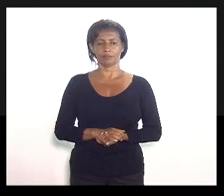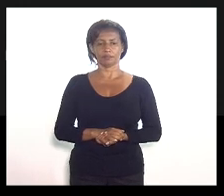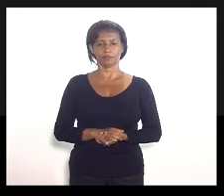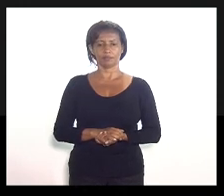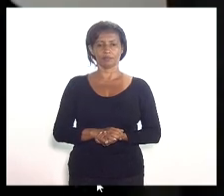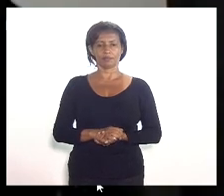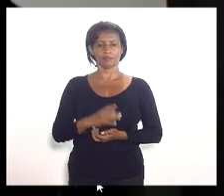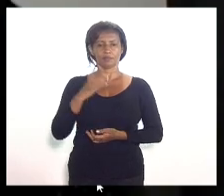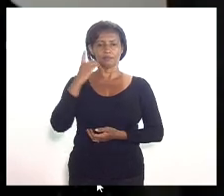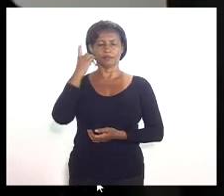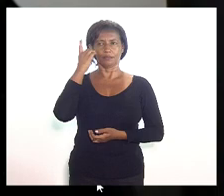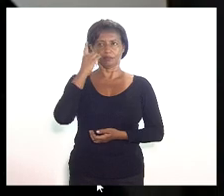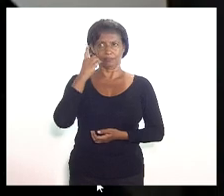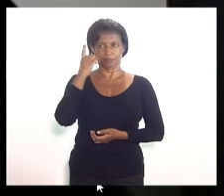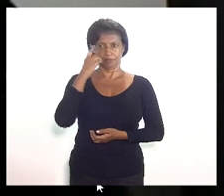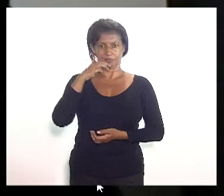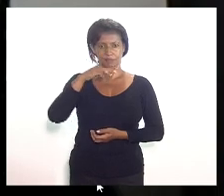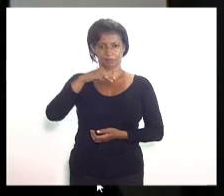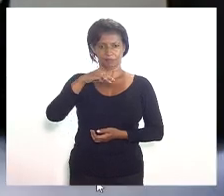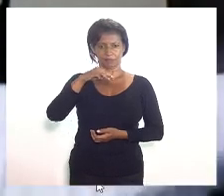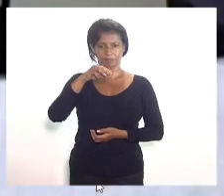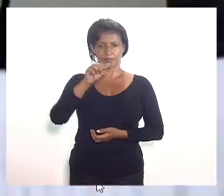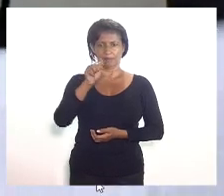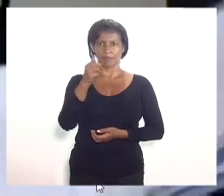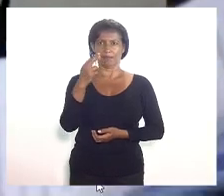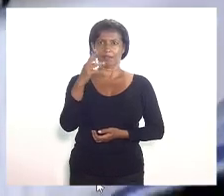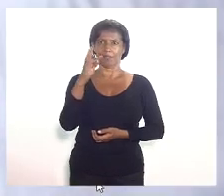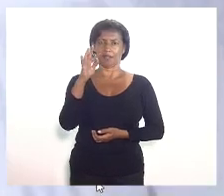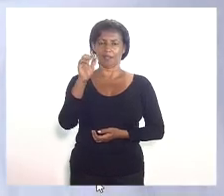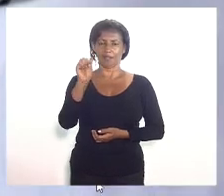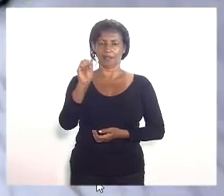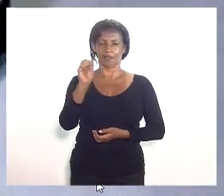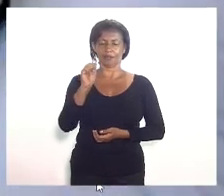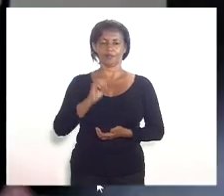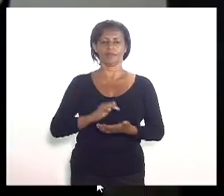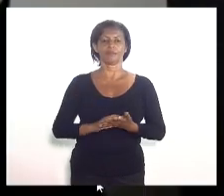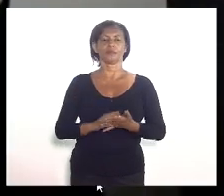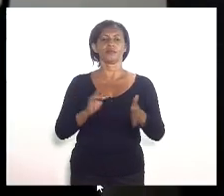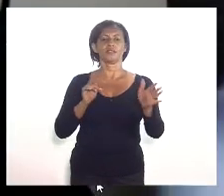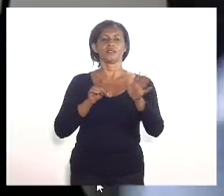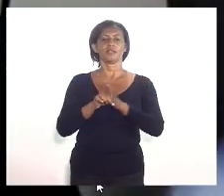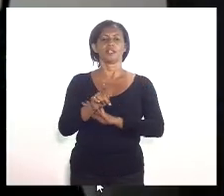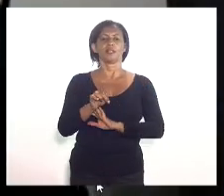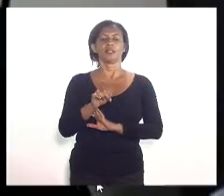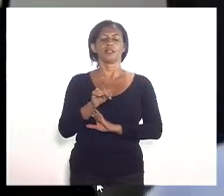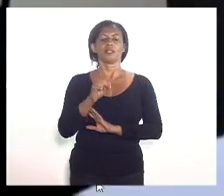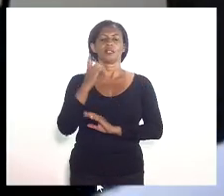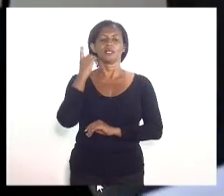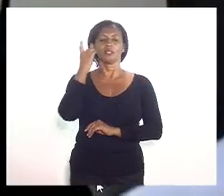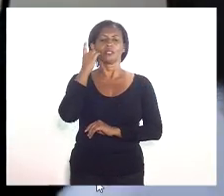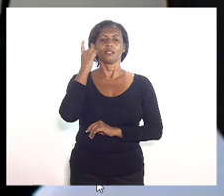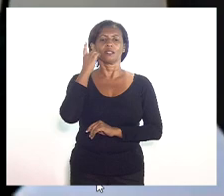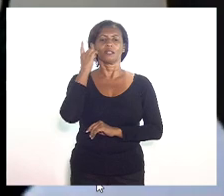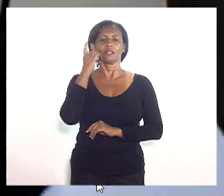Deputada Marta Rocha, eu gostaria de perguntar se a deputada Franciane Mota se encontra. Eu gostaria de pedir a qual autoria o